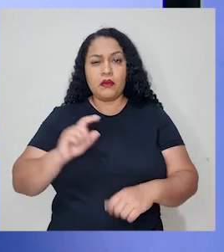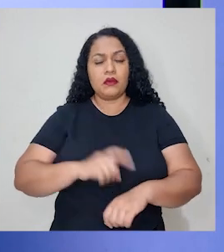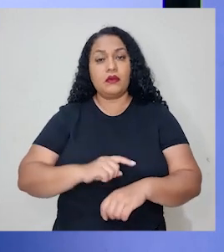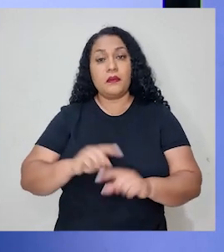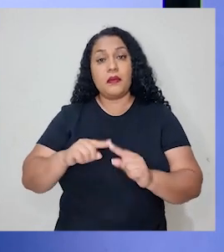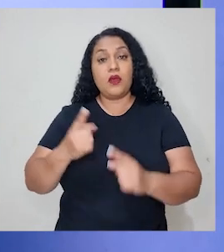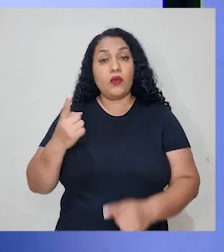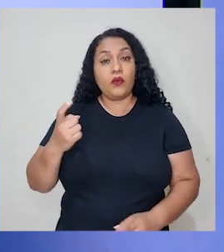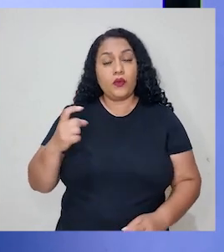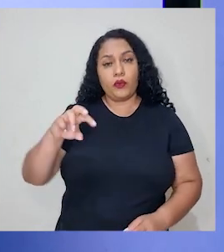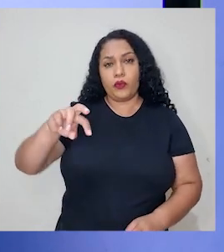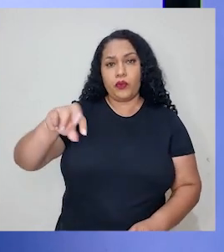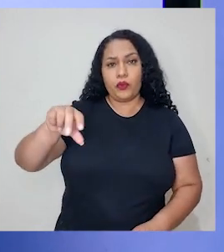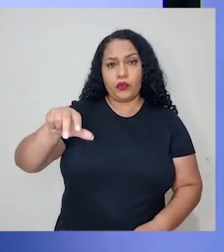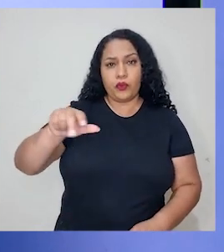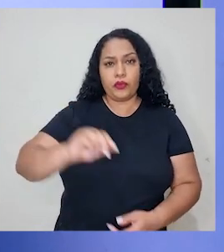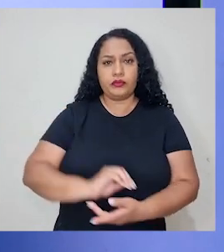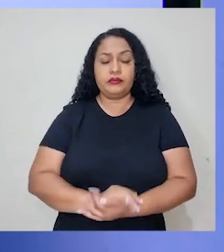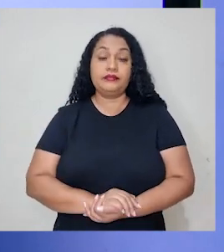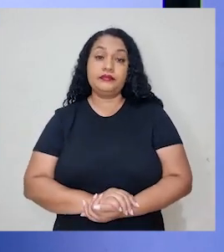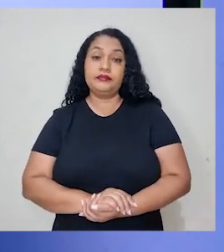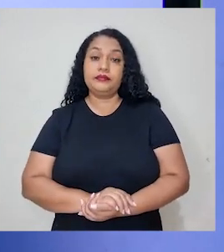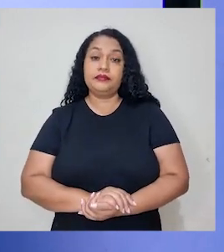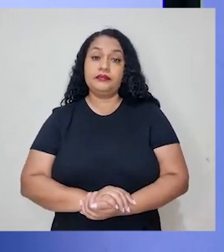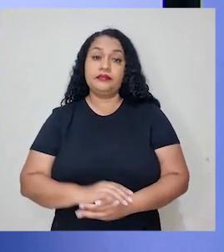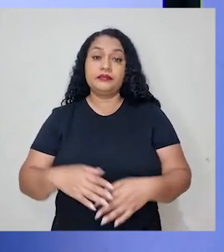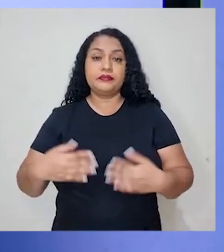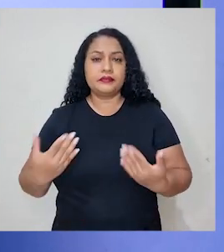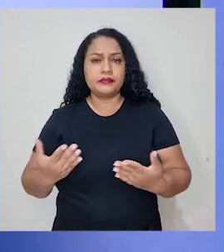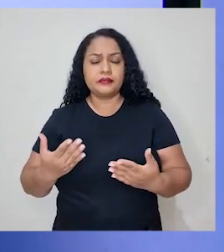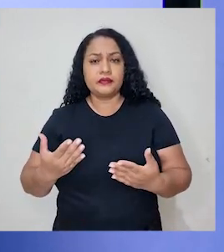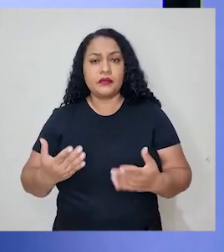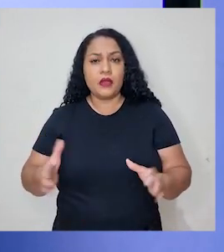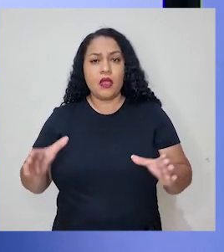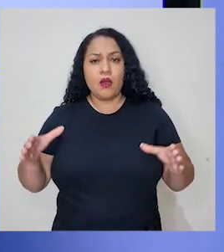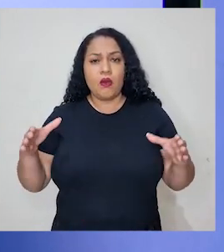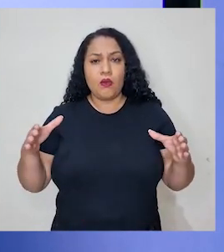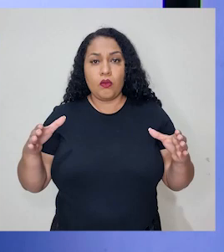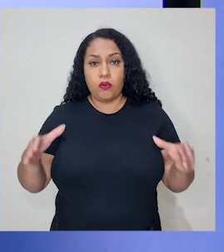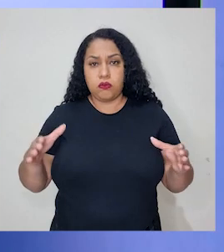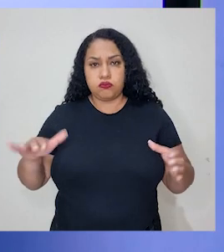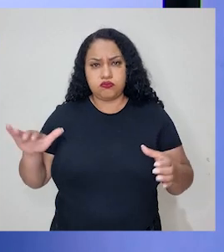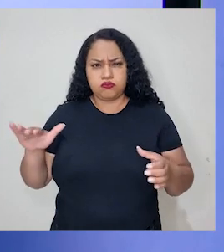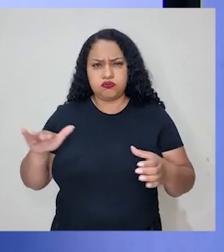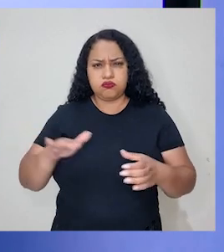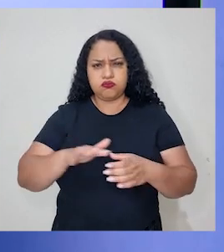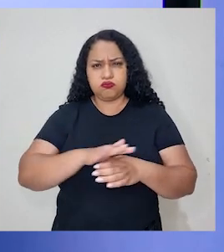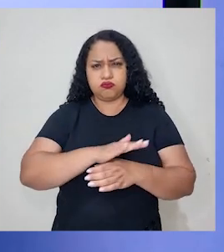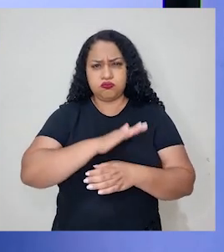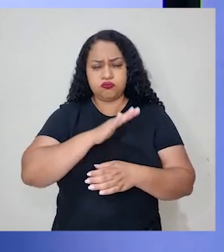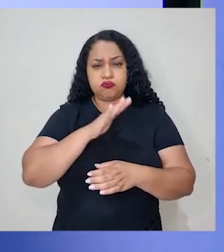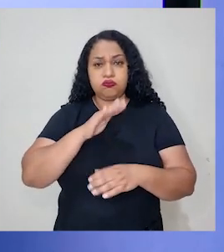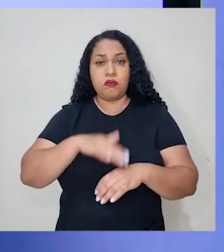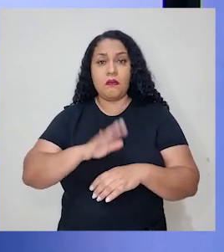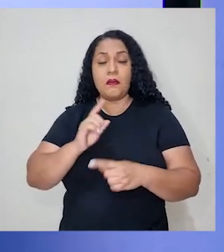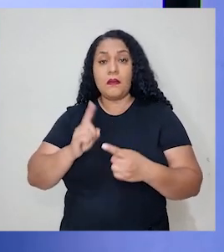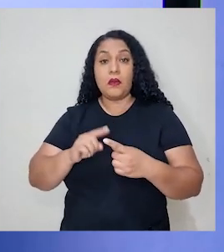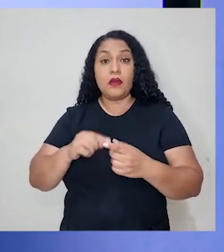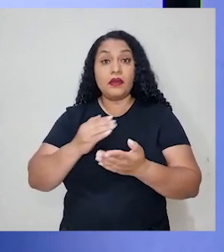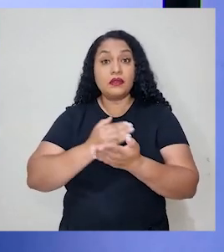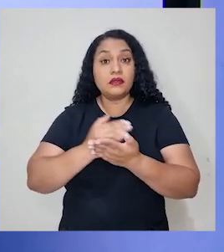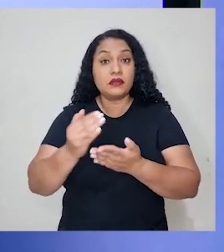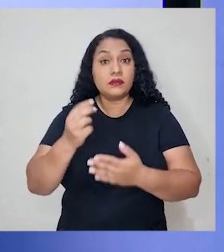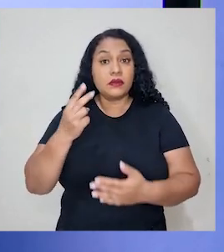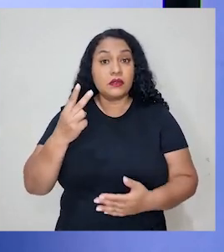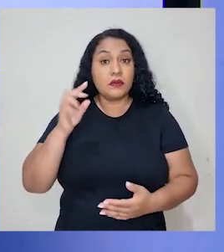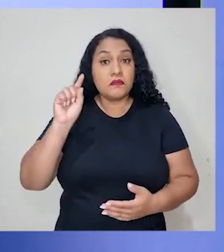tempo. Mas, aqui é uma única torneira, e ela vai encher uma quantidade maior, porque ela inicialmente encheu